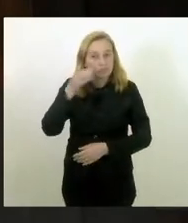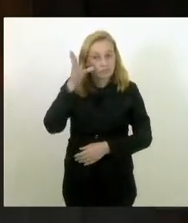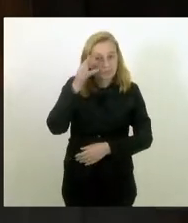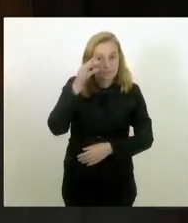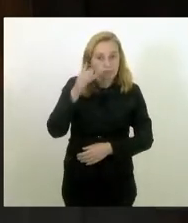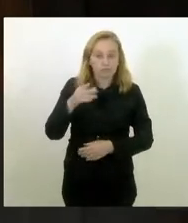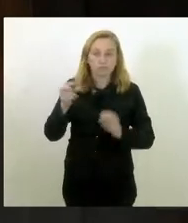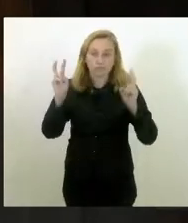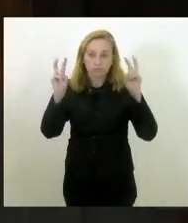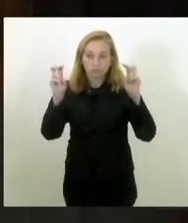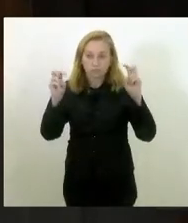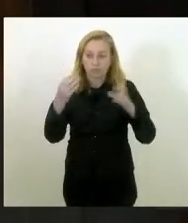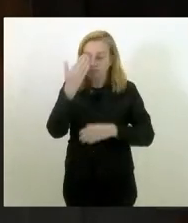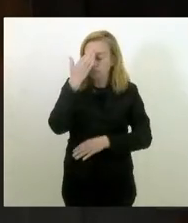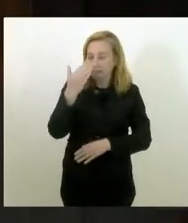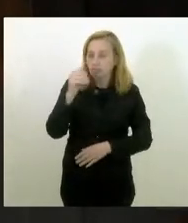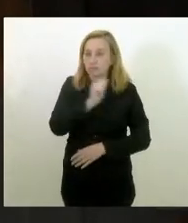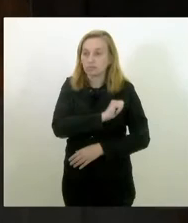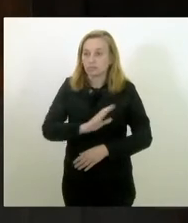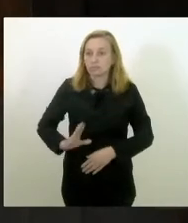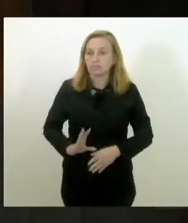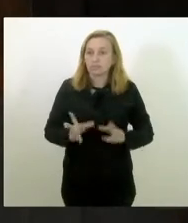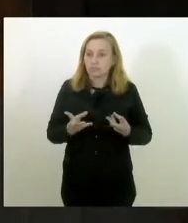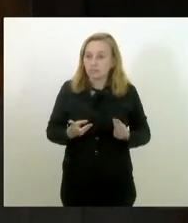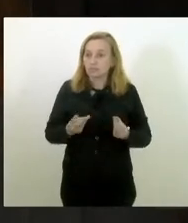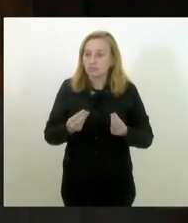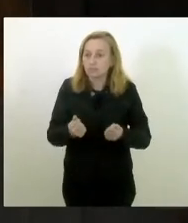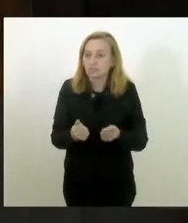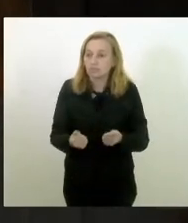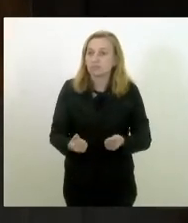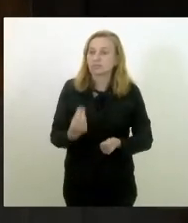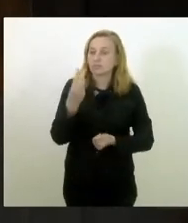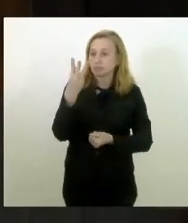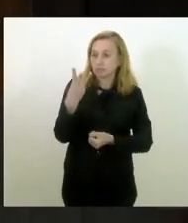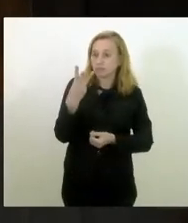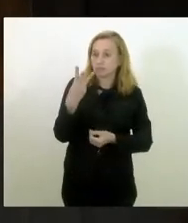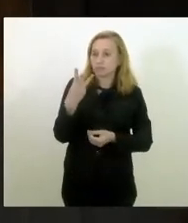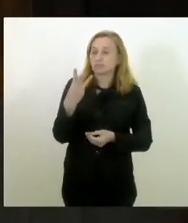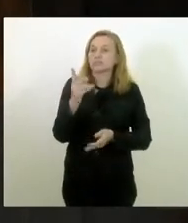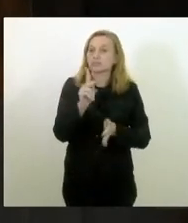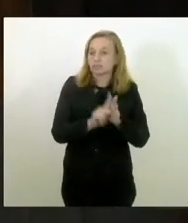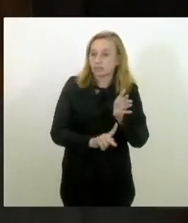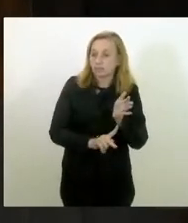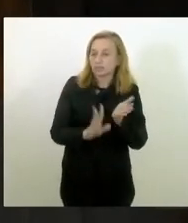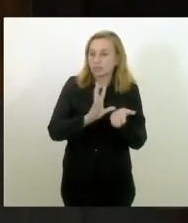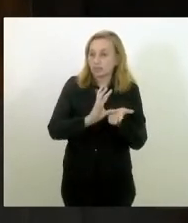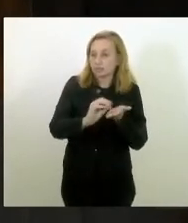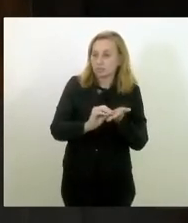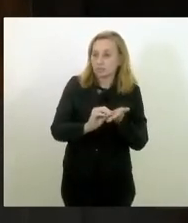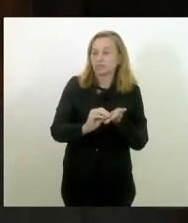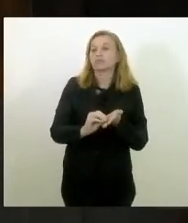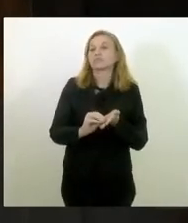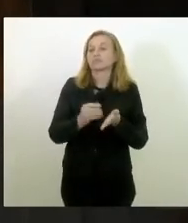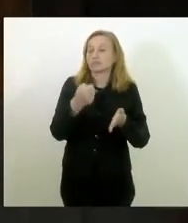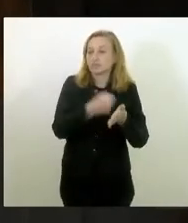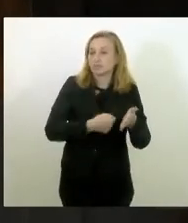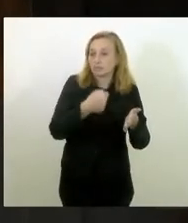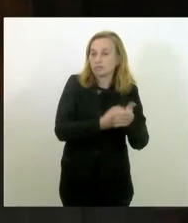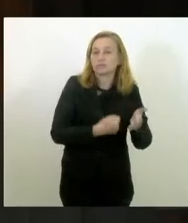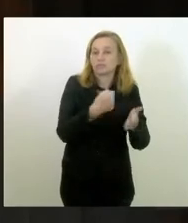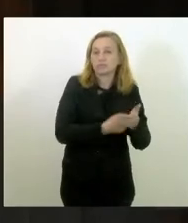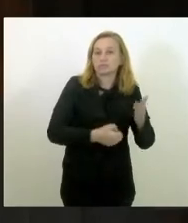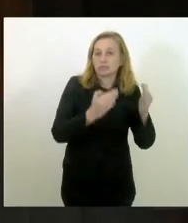agradeço ao presidente André Ciliano pela sensibilidade de pautar três projetos nesta semana, todos ligados à luta por habitação e à